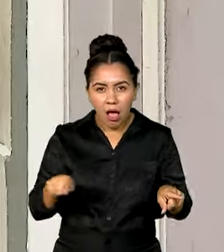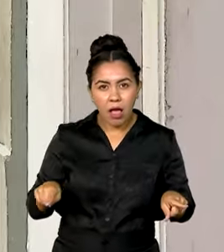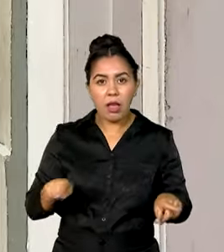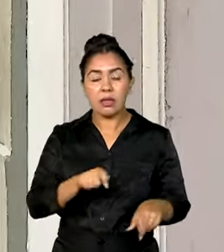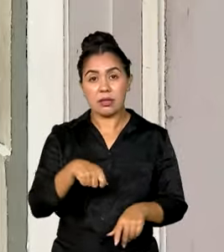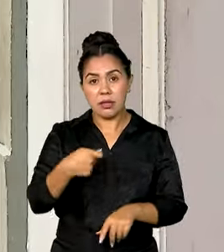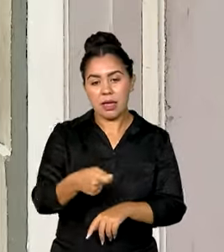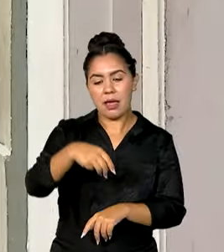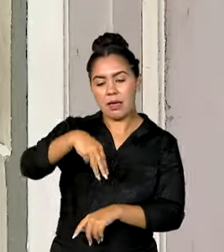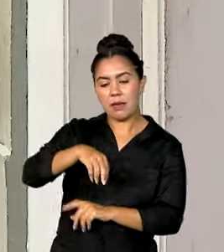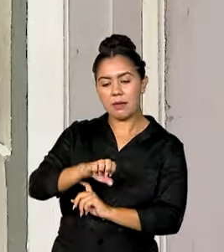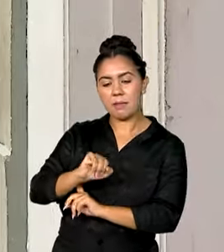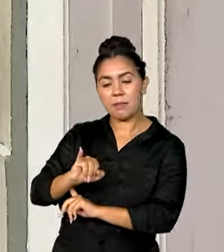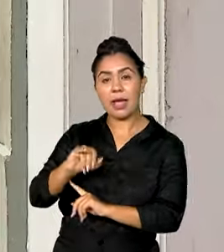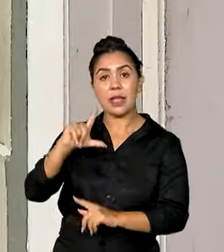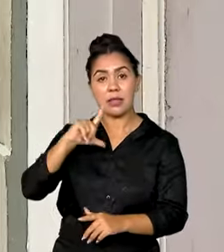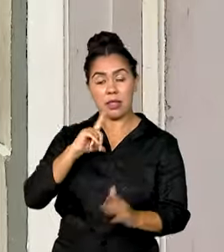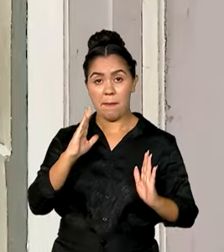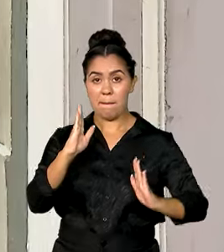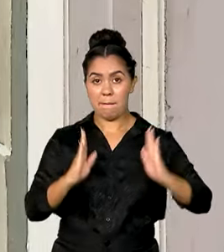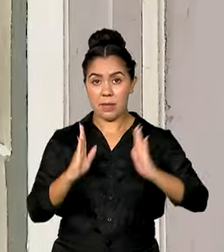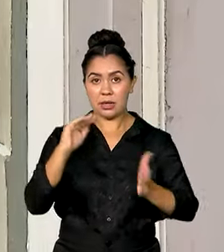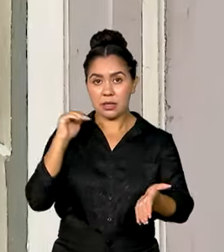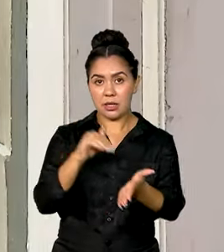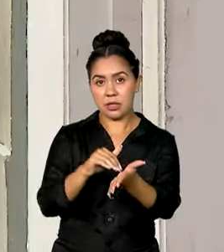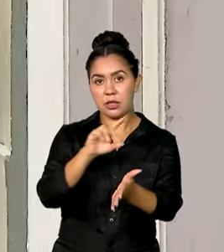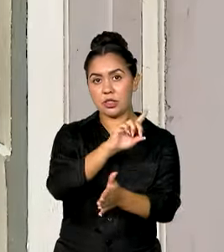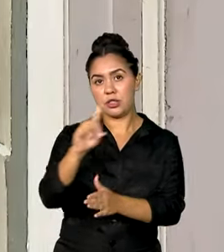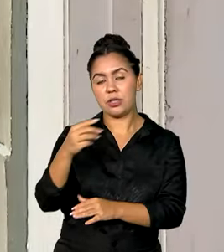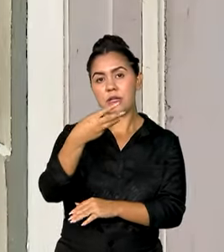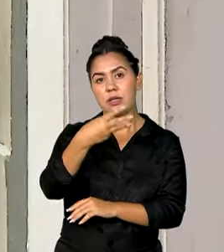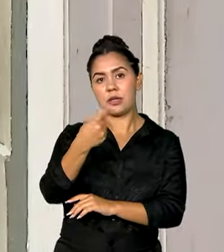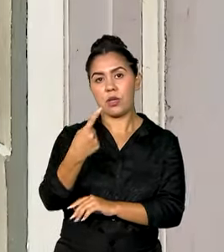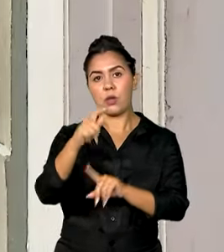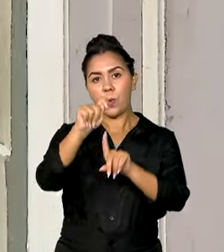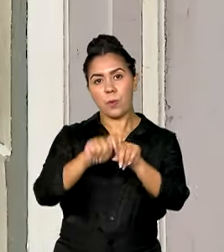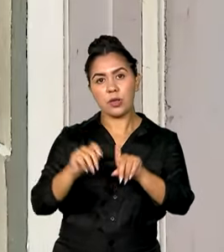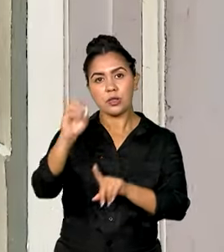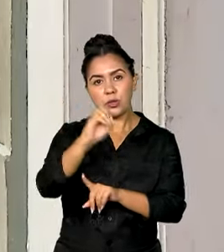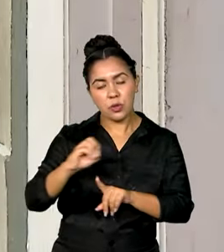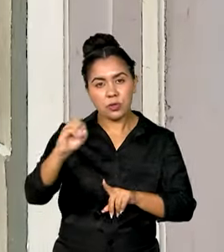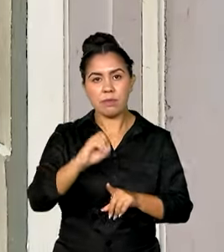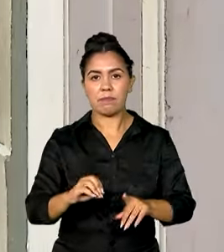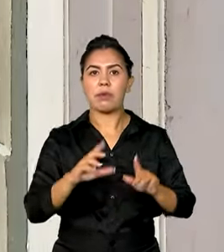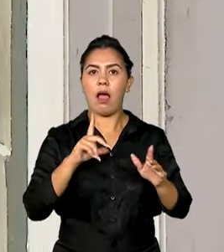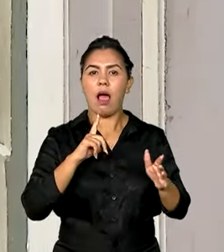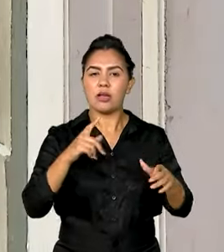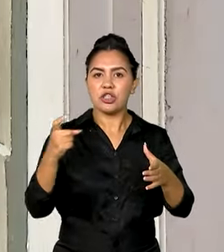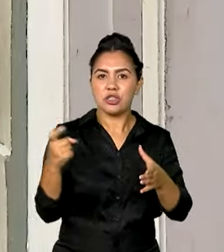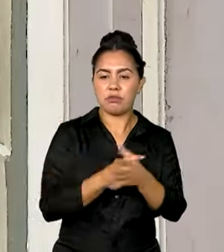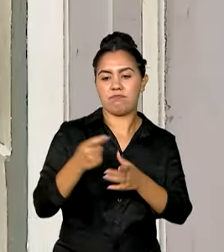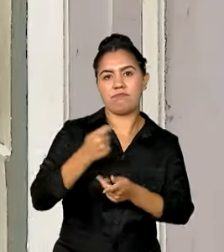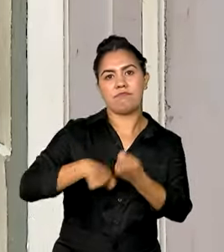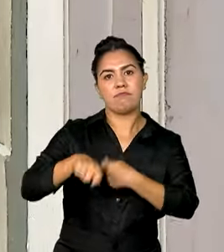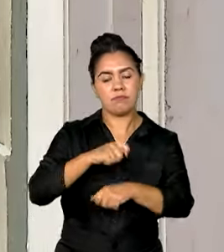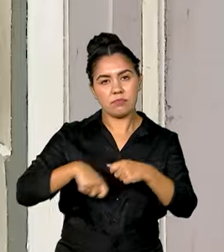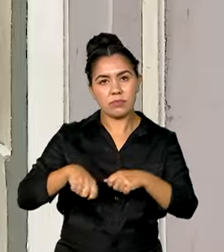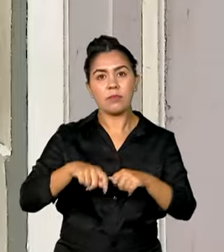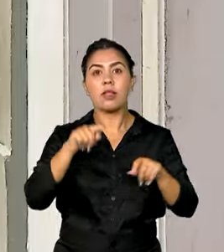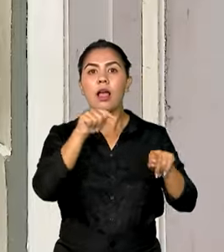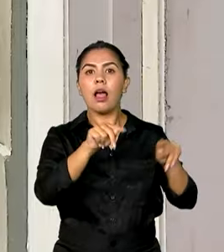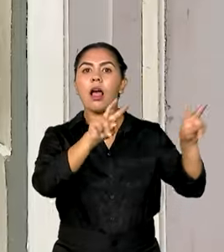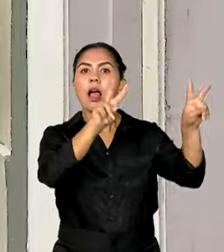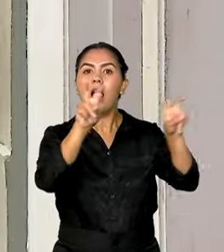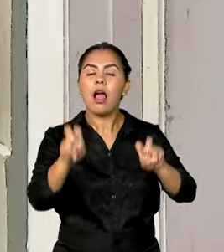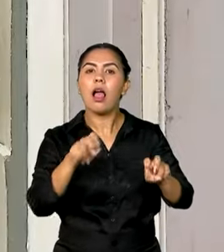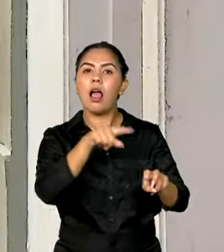como MEIS têm até o dia 31 de outubro para regularizar as dívidas com o Simples Nacional. O Simples Nacional é o regime tributário